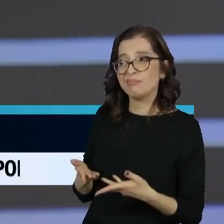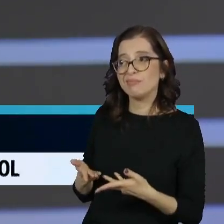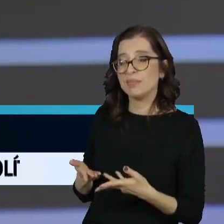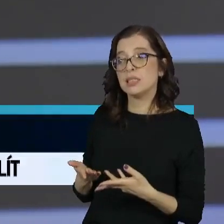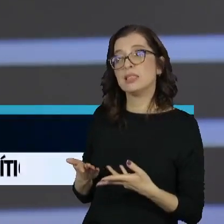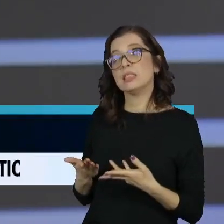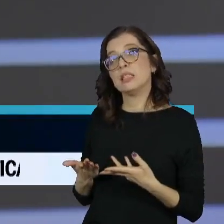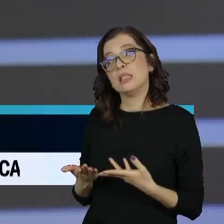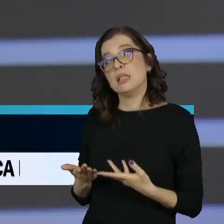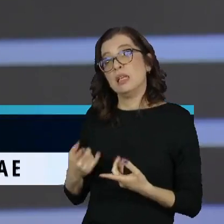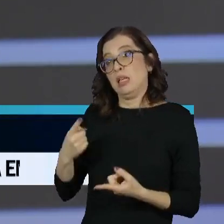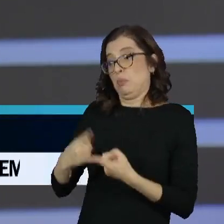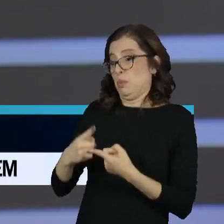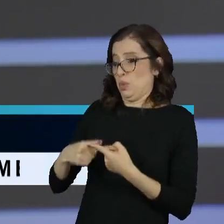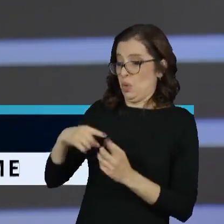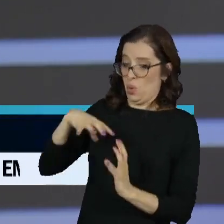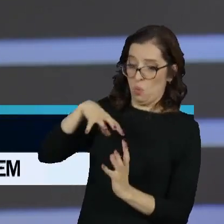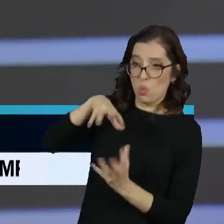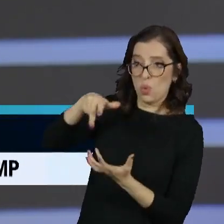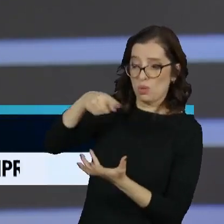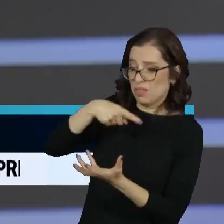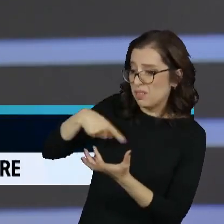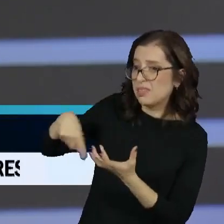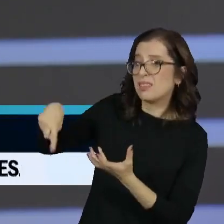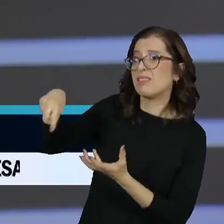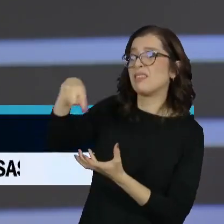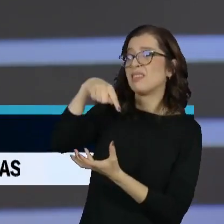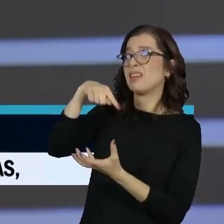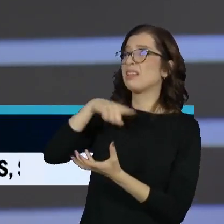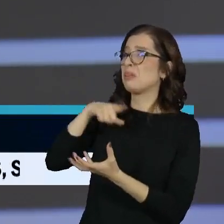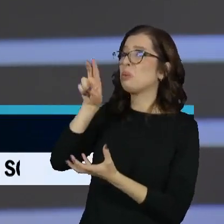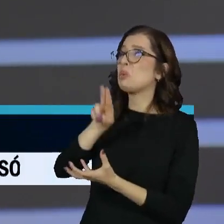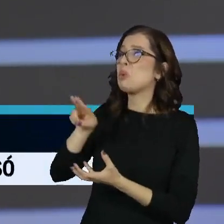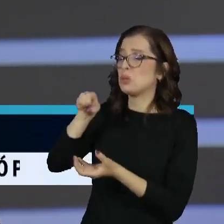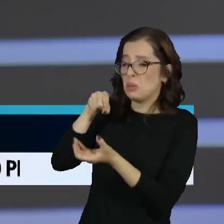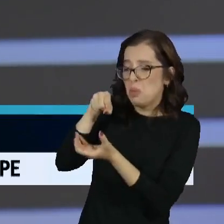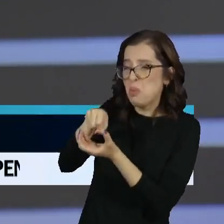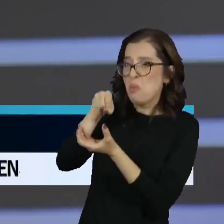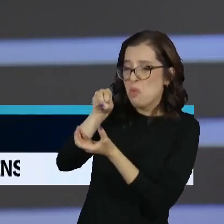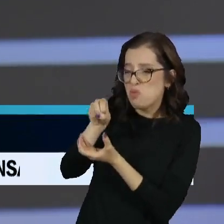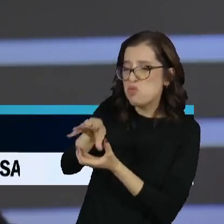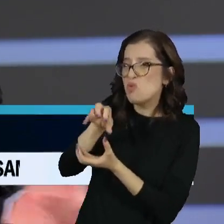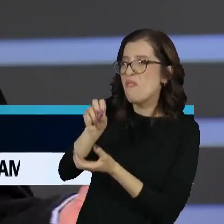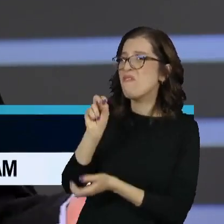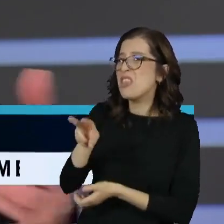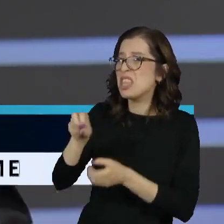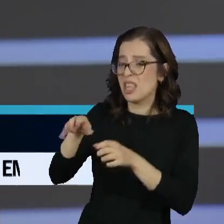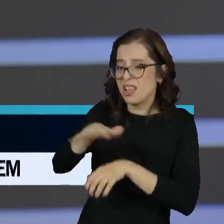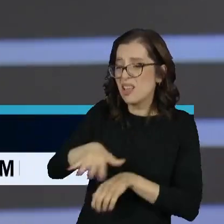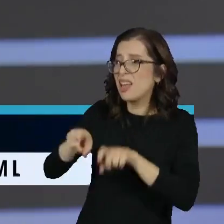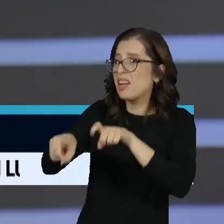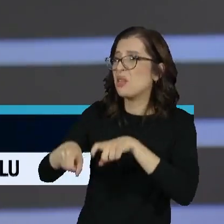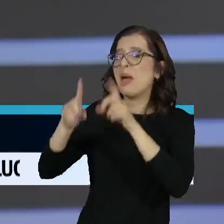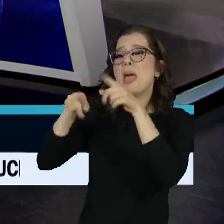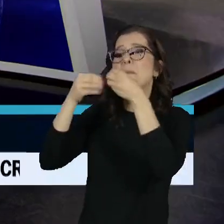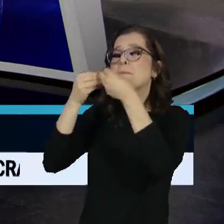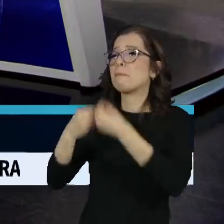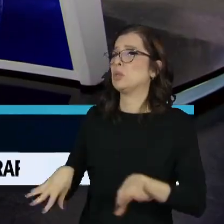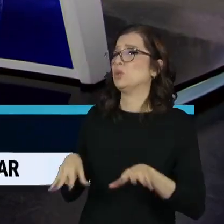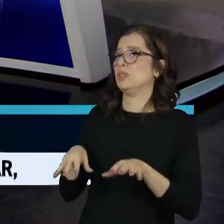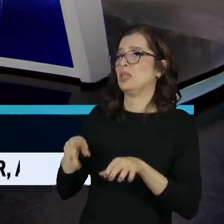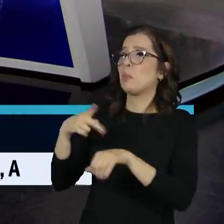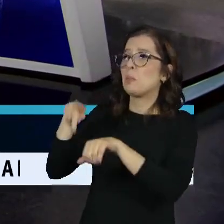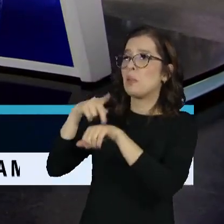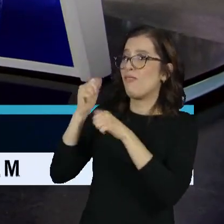Tem agrotóxicos que já são condenados fora do Brasil pelos seus impactos e que têm sido liberados no Brasil. E que têm as